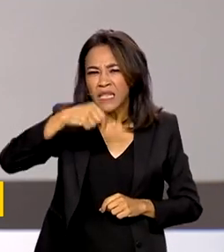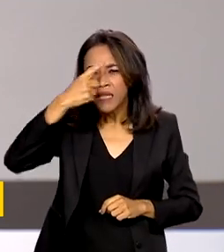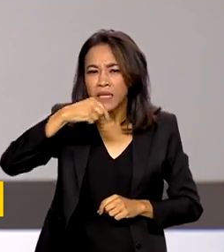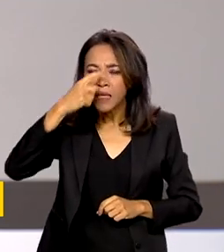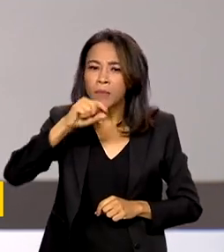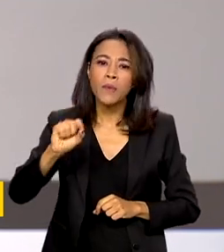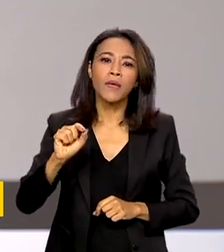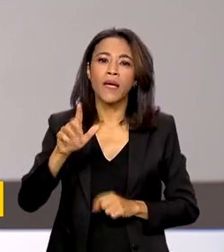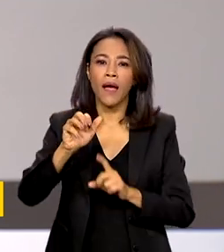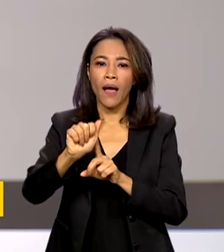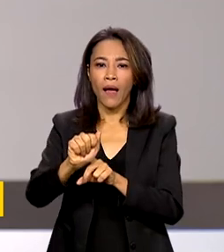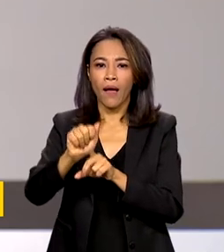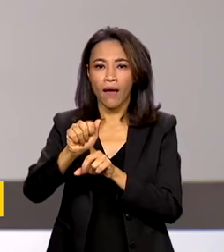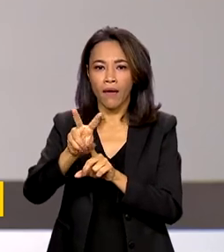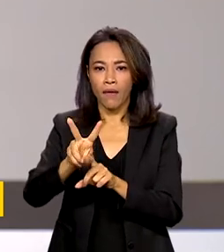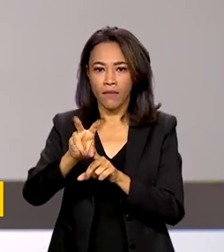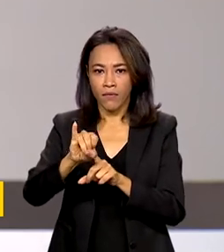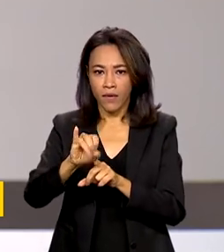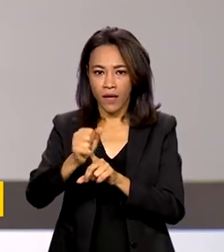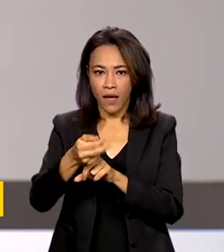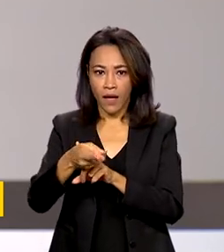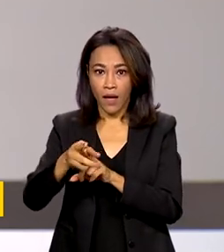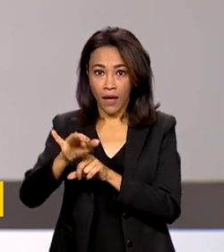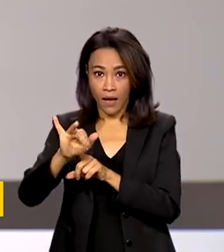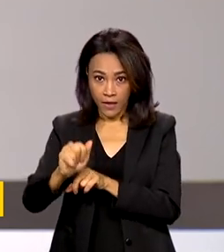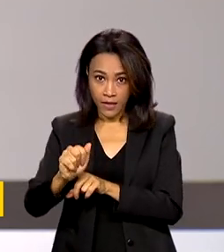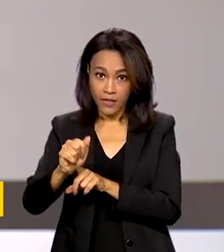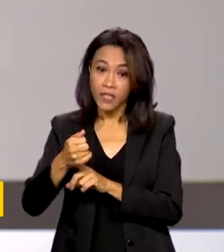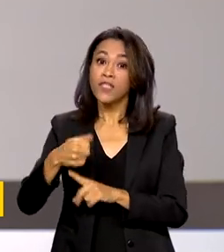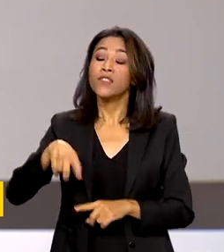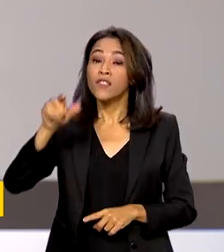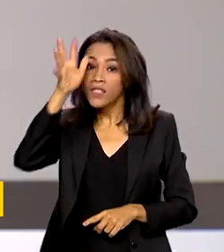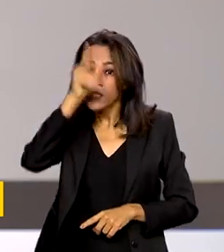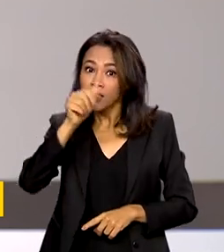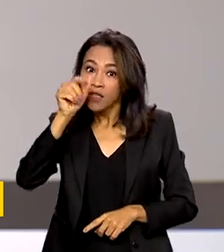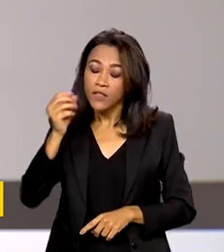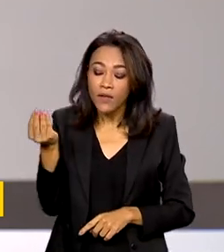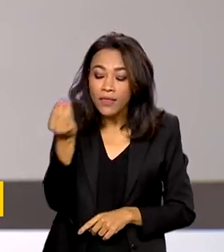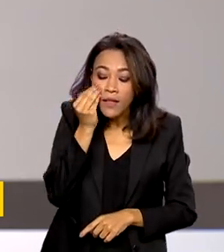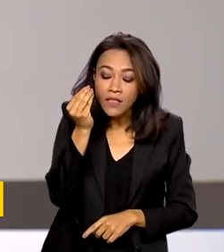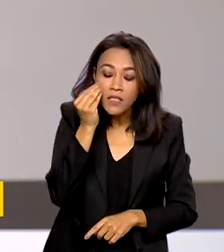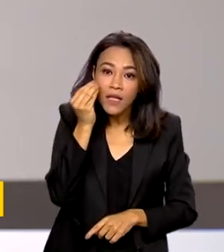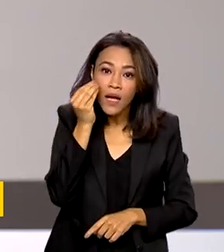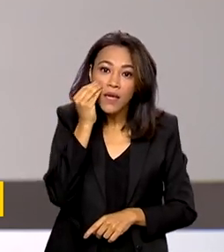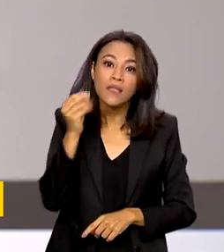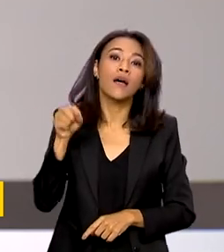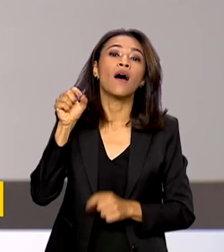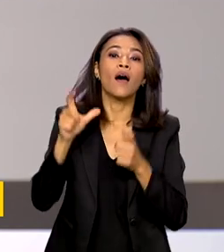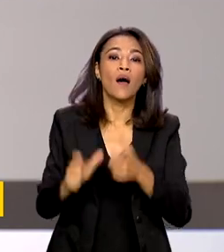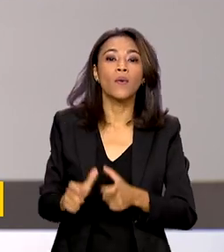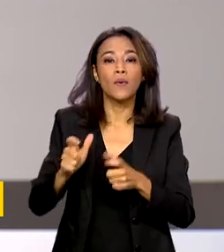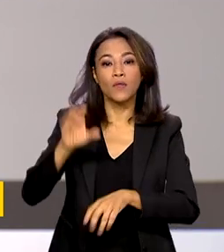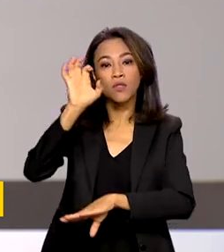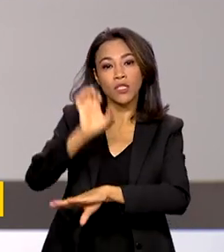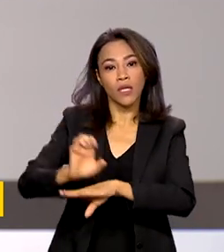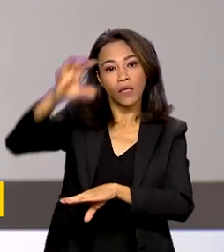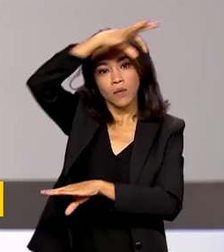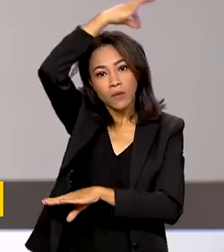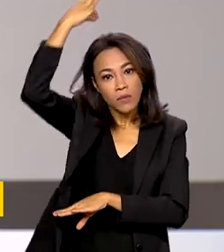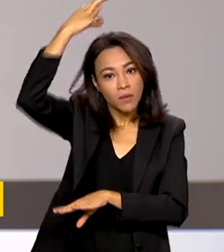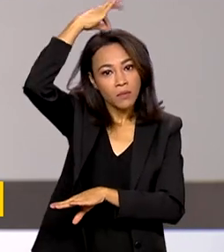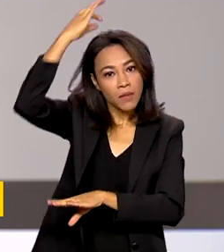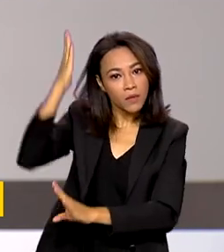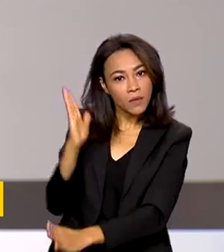são de aves silvestres que foram resgatadas e testadas no litoral do Espírito Santo. Com o diagnóstico, o ministro da